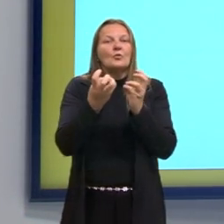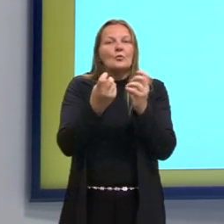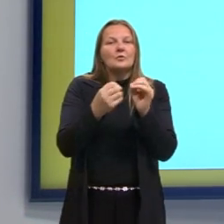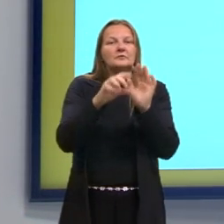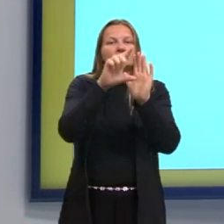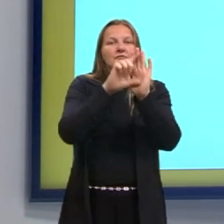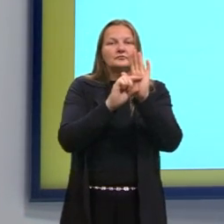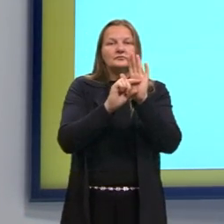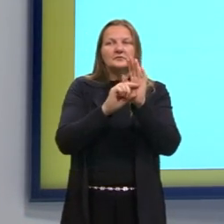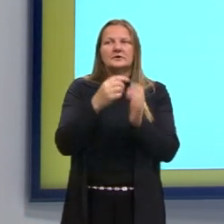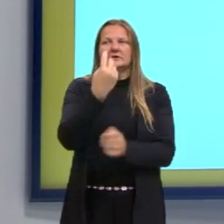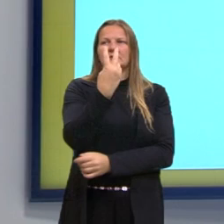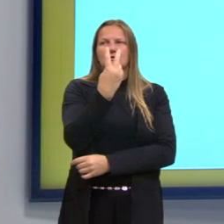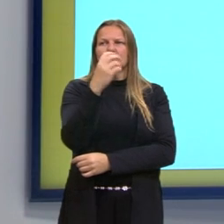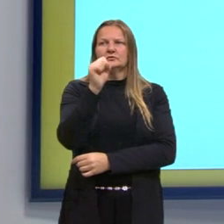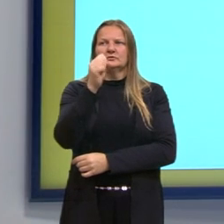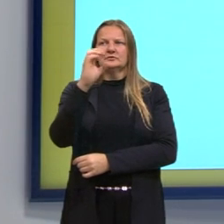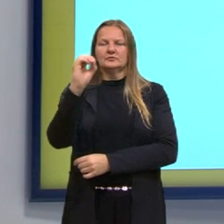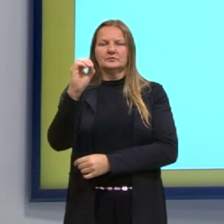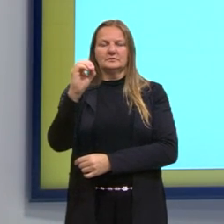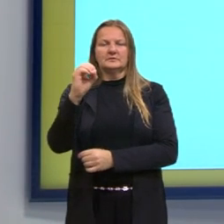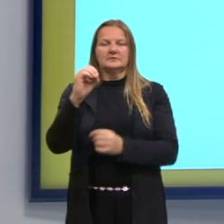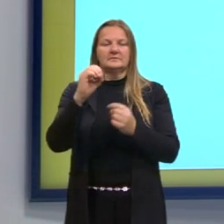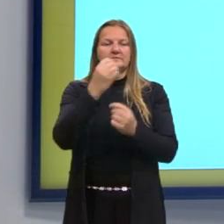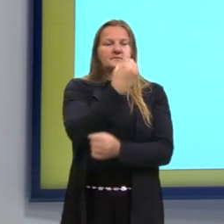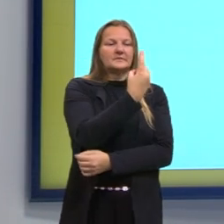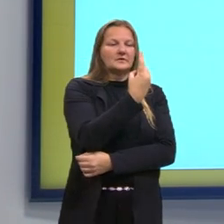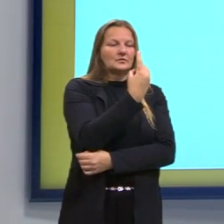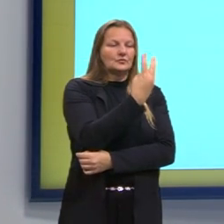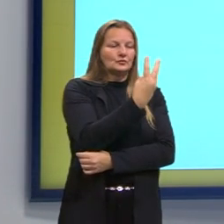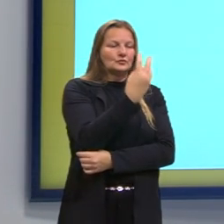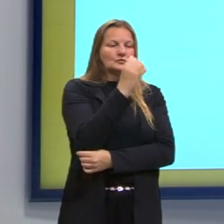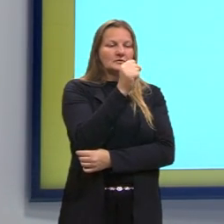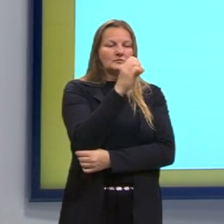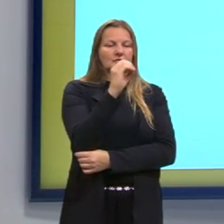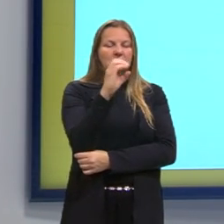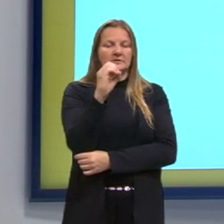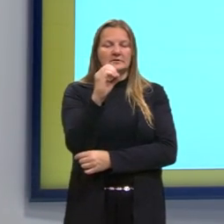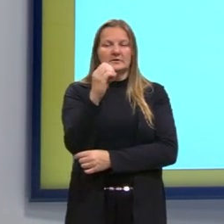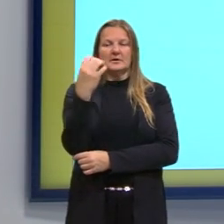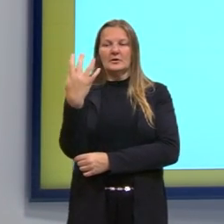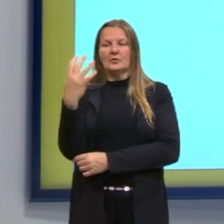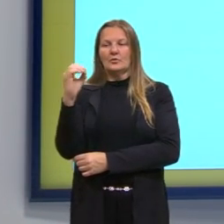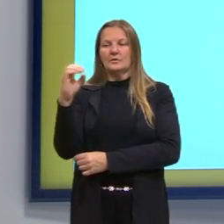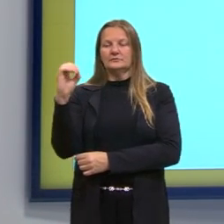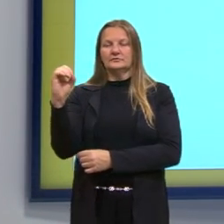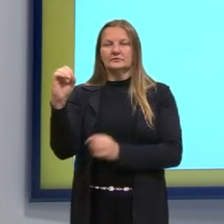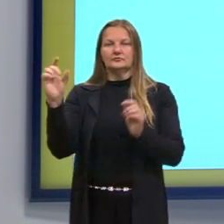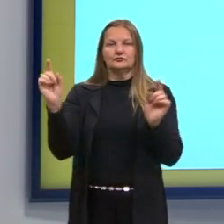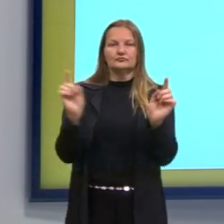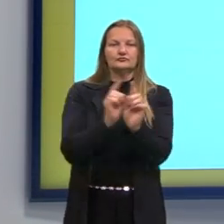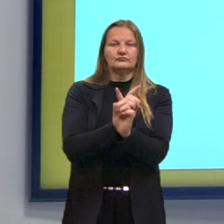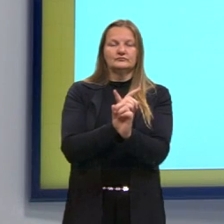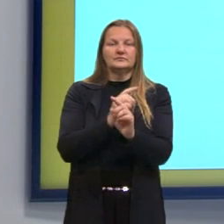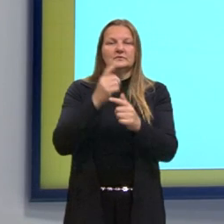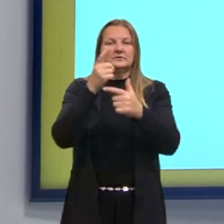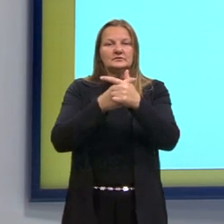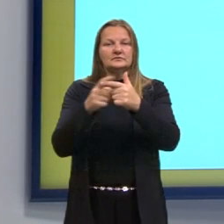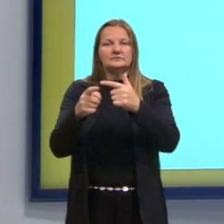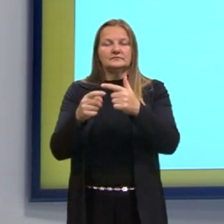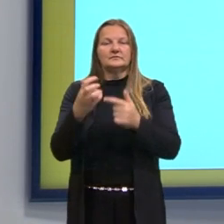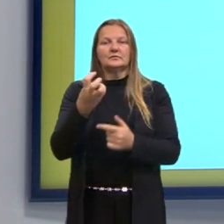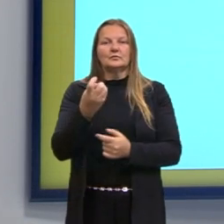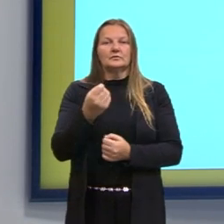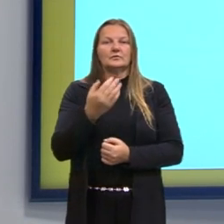né? De 280 para 400, quanto que foi essa redução que teve? E vou dividir pelo valor inicial, que era